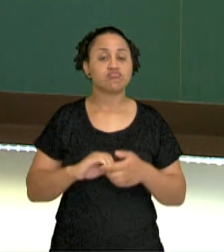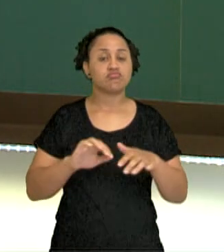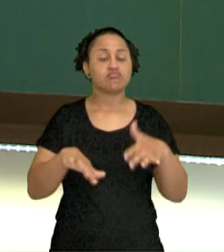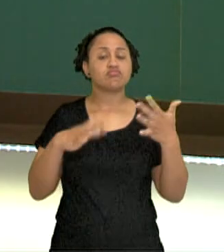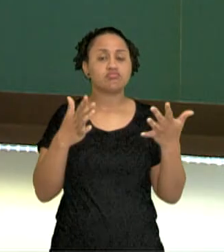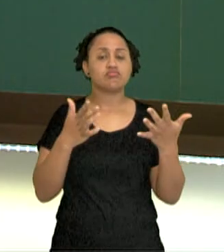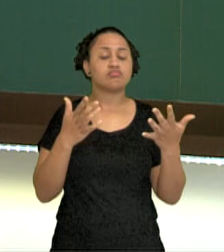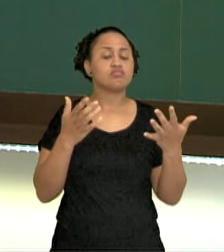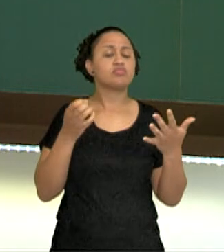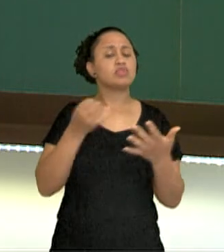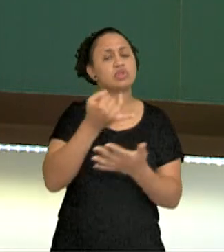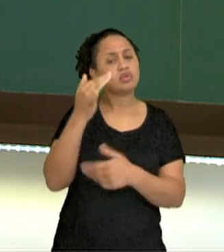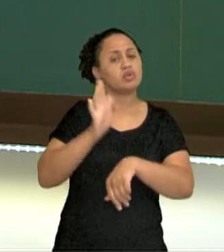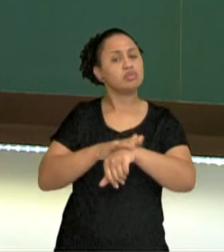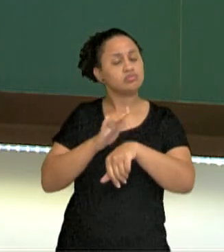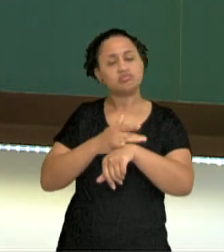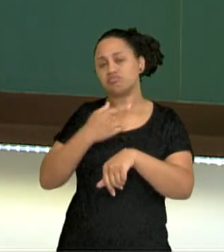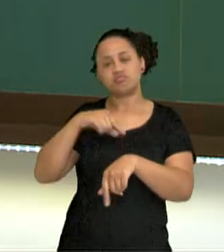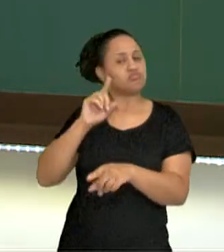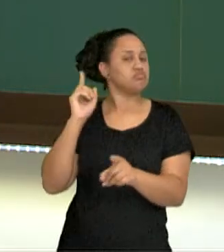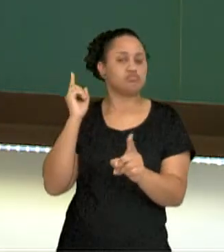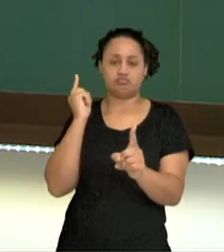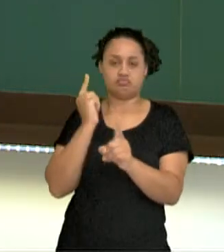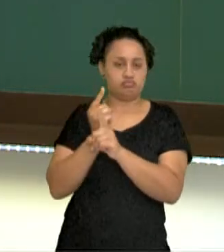Quanto tempo faz que nós não nos vemos?